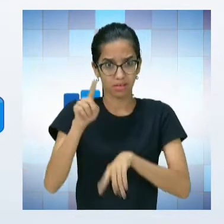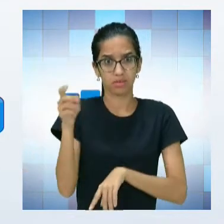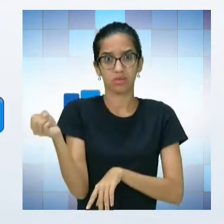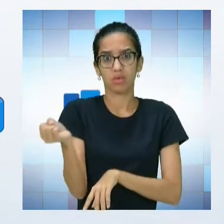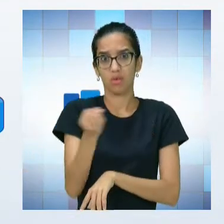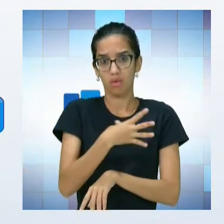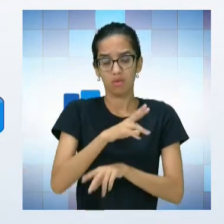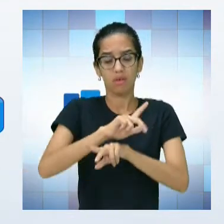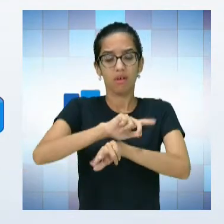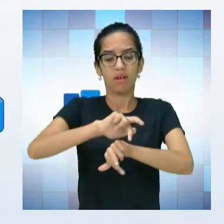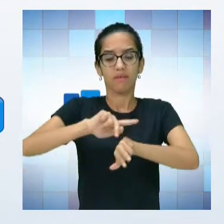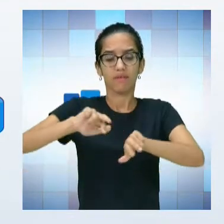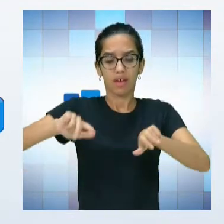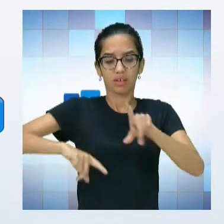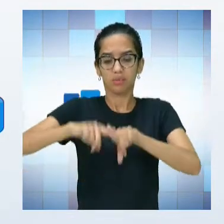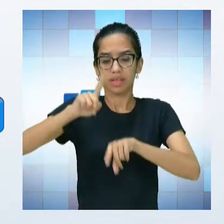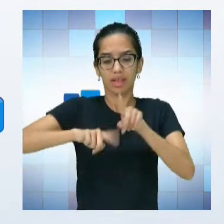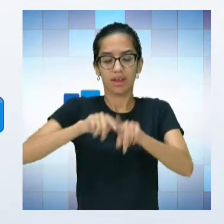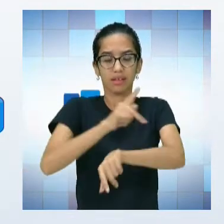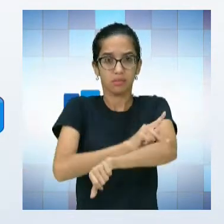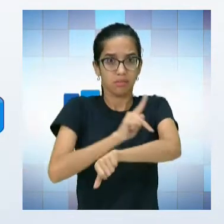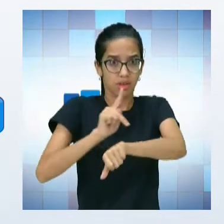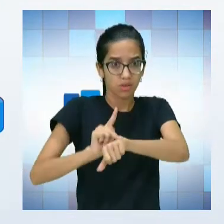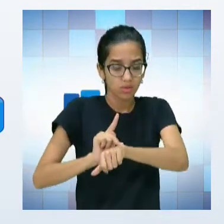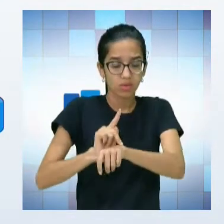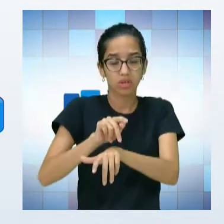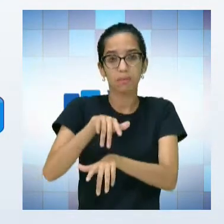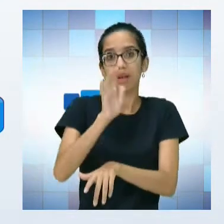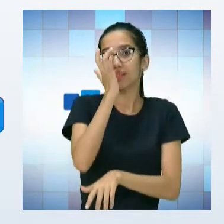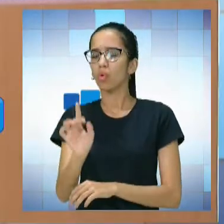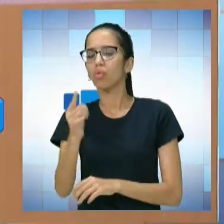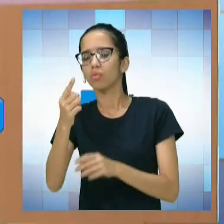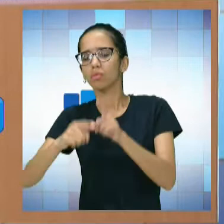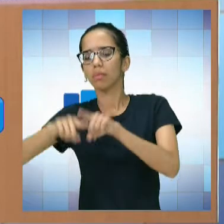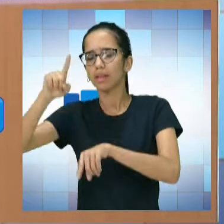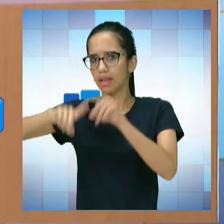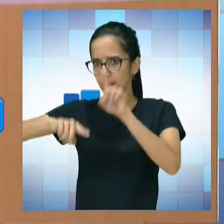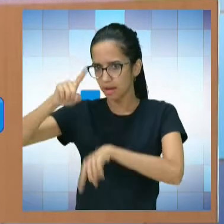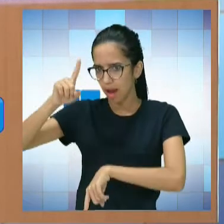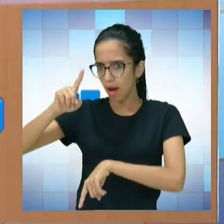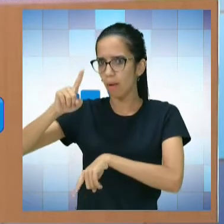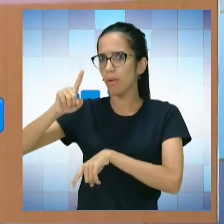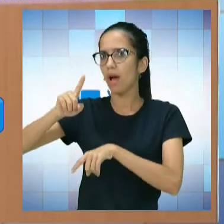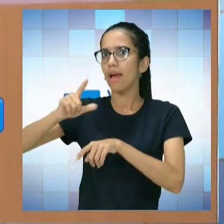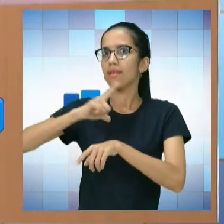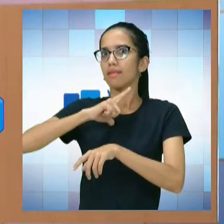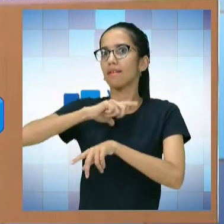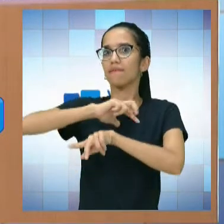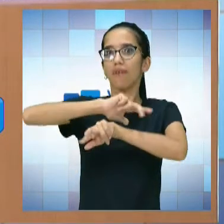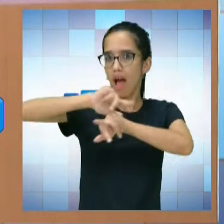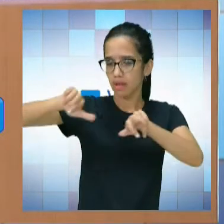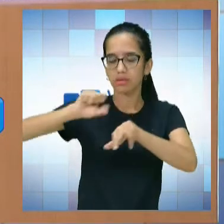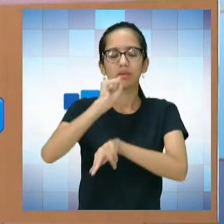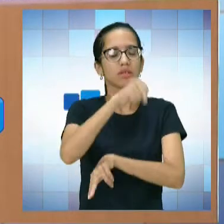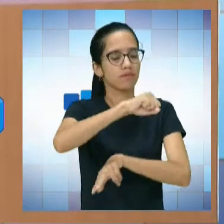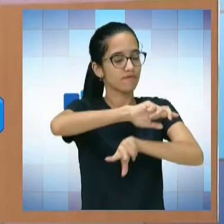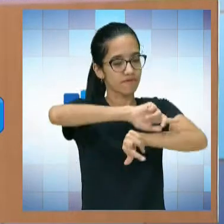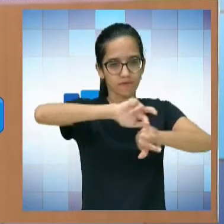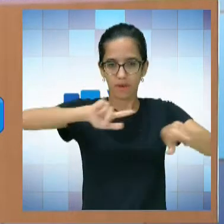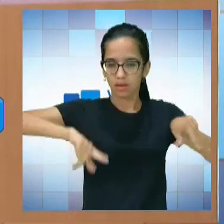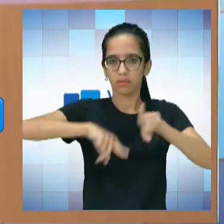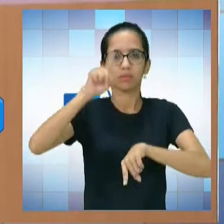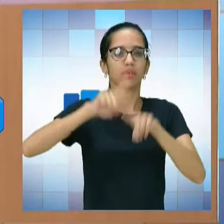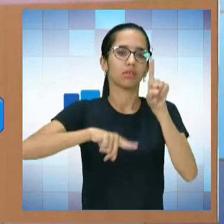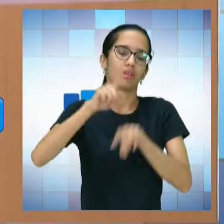pedagógicos que vão facilitar a aprendizagem da matemática. É apenas mais um dos recursos, porque são vários os recursos que nós